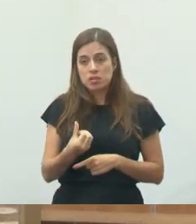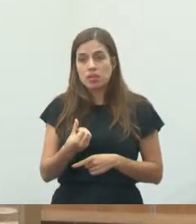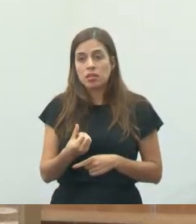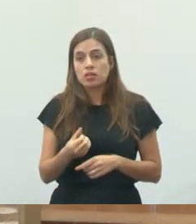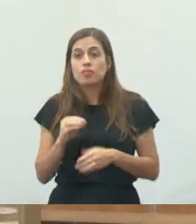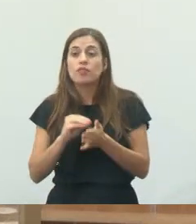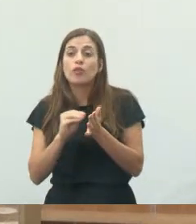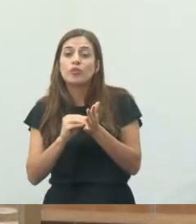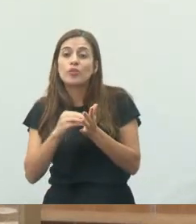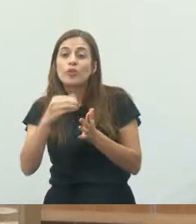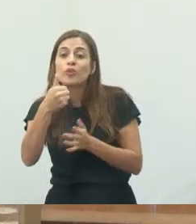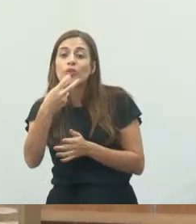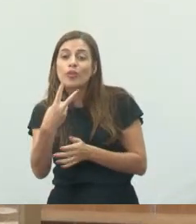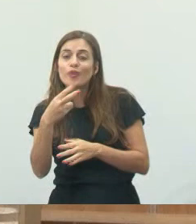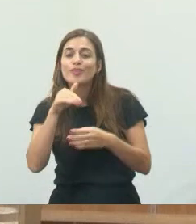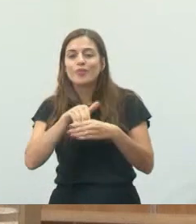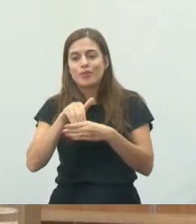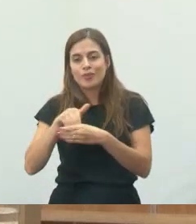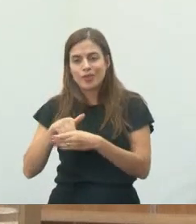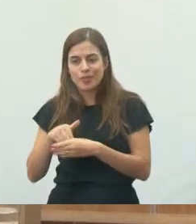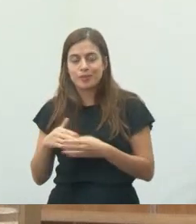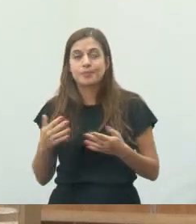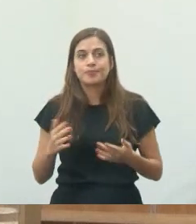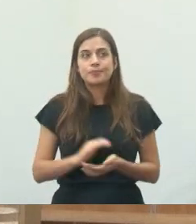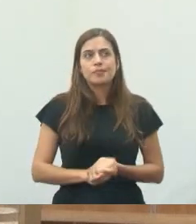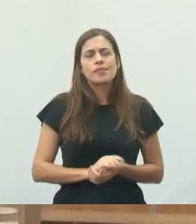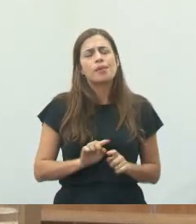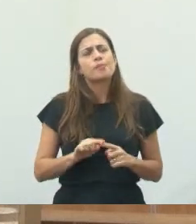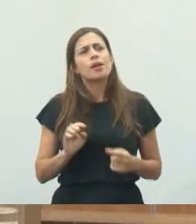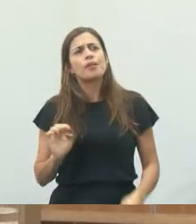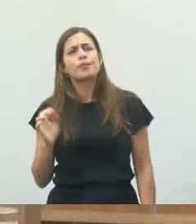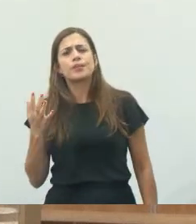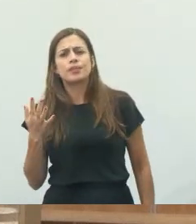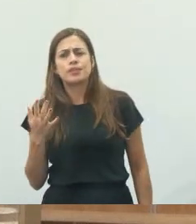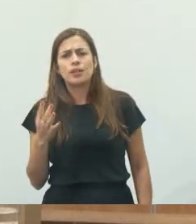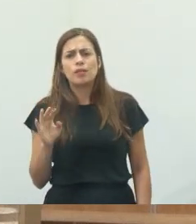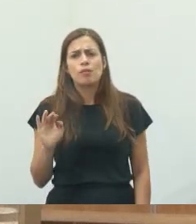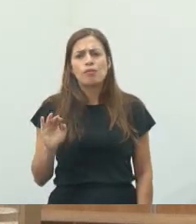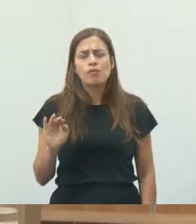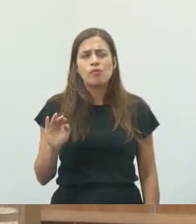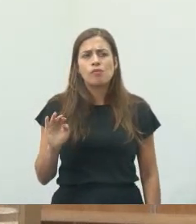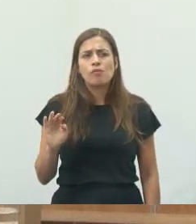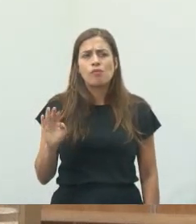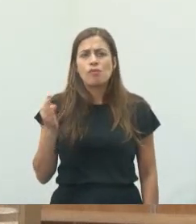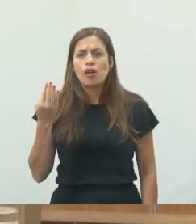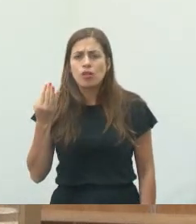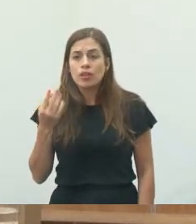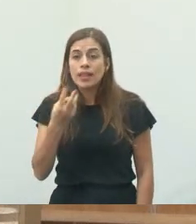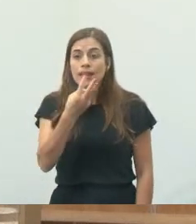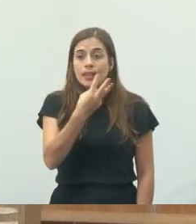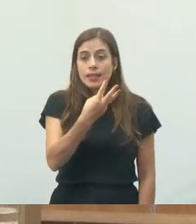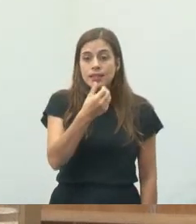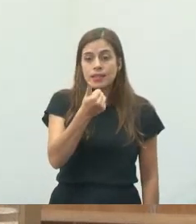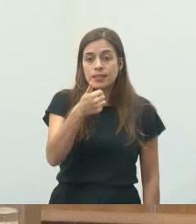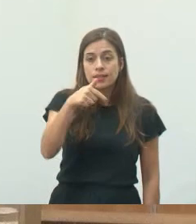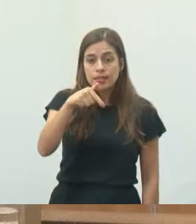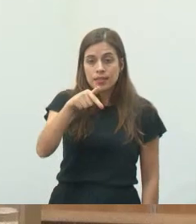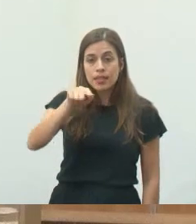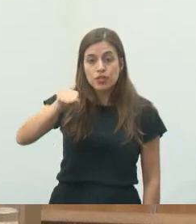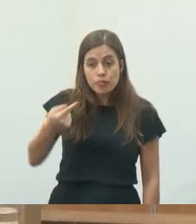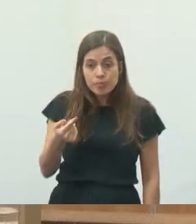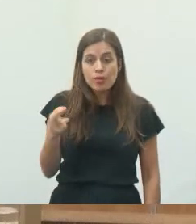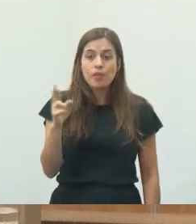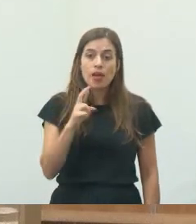12 votos, voltei agora em 2020. Mas teve um episódio de uma fraude, de um desvio de R$ 317 mil